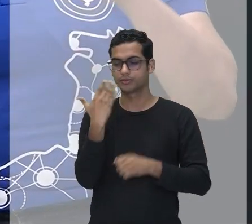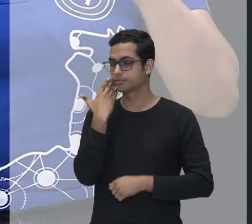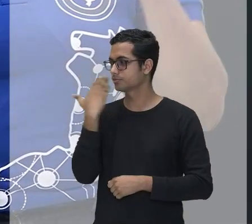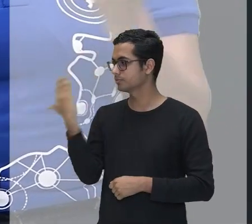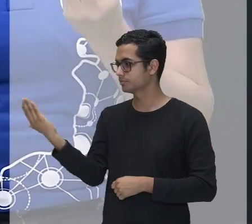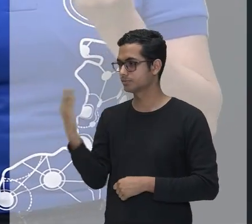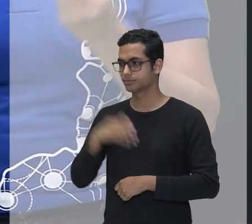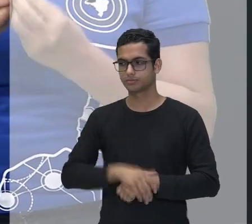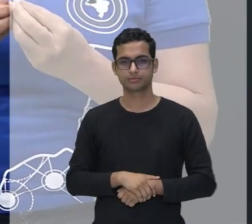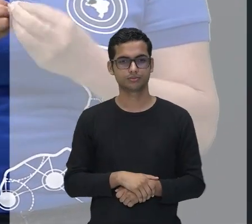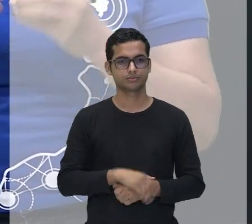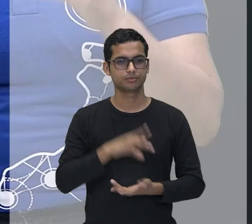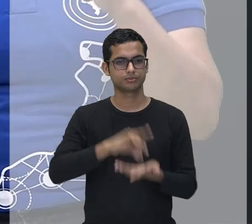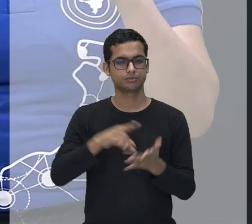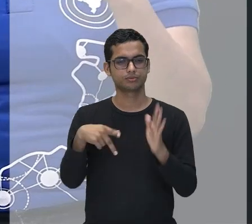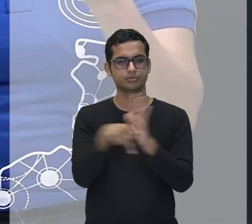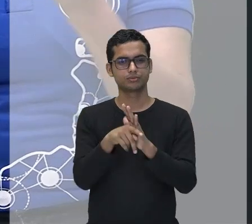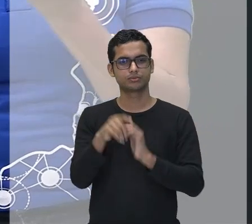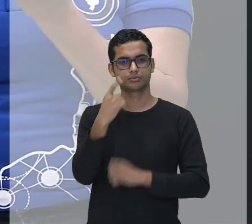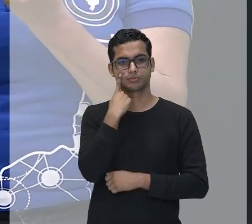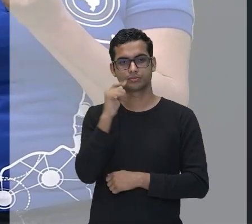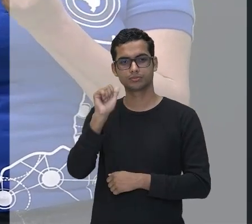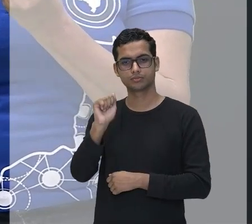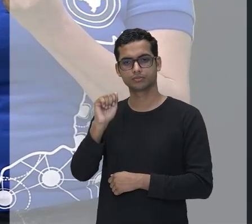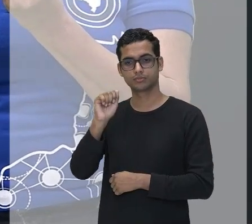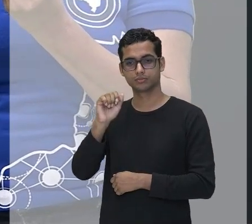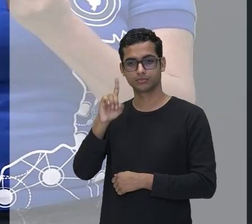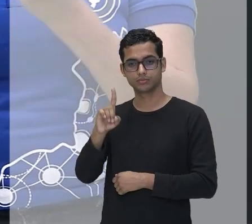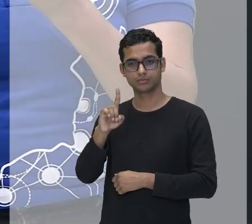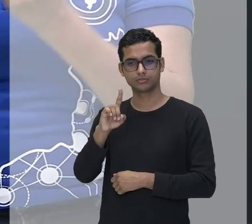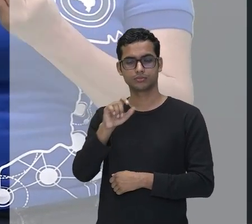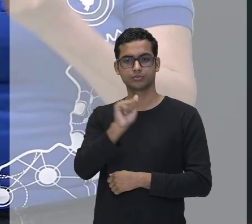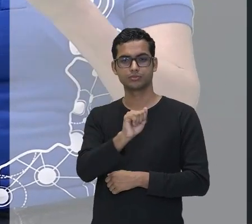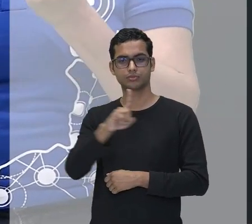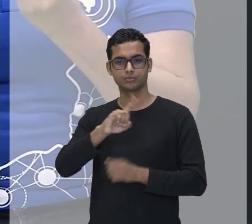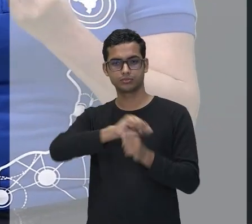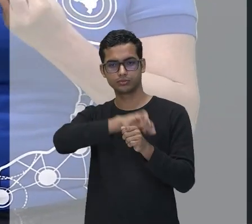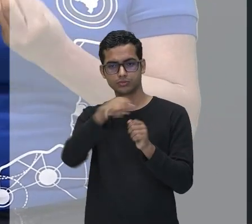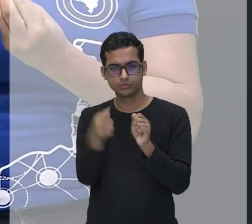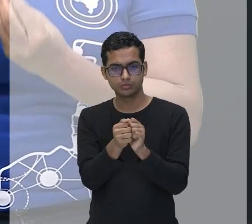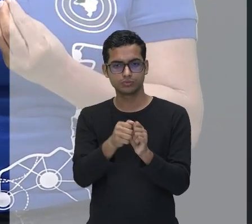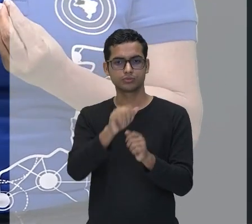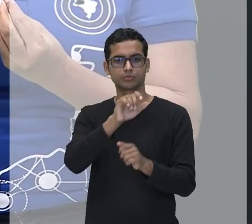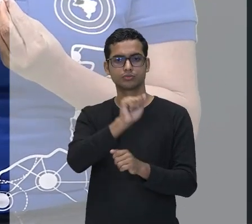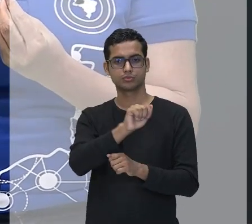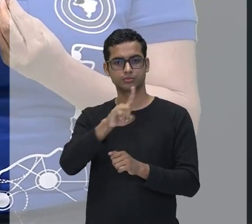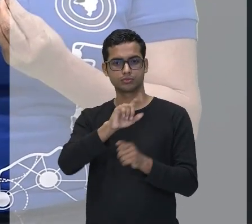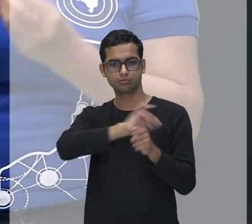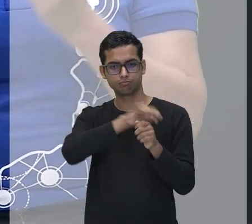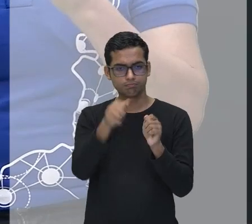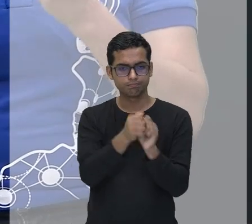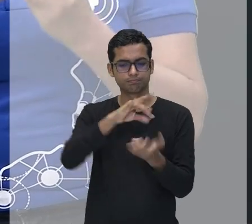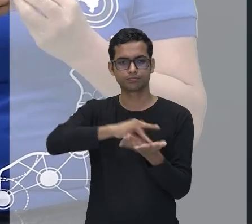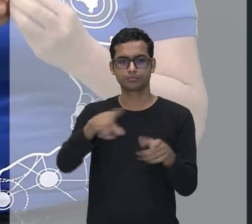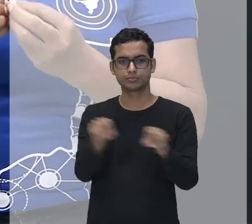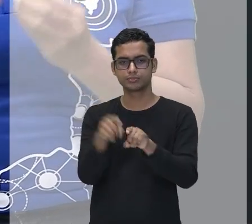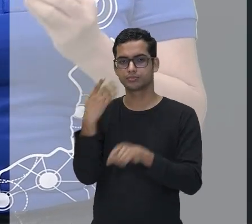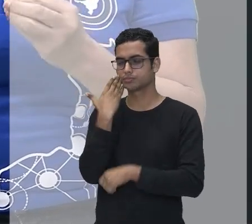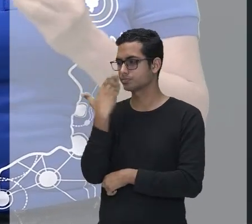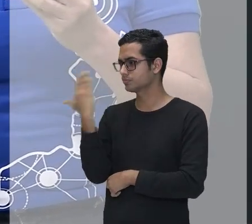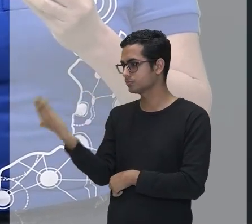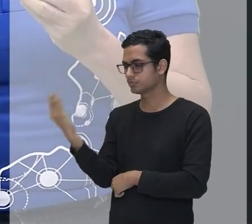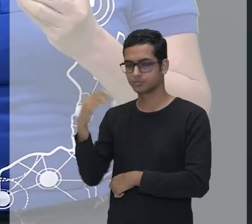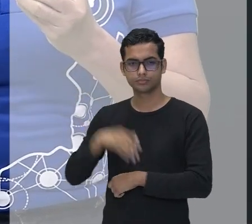adnominal. Adjunto adnominal está junto, junto de um substantivo. Então, esse